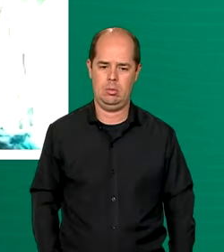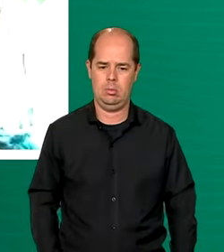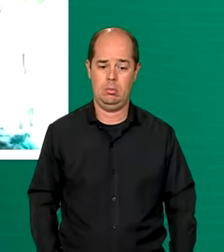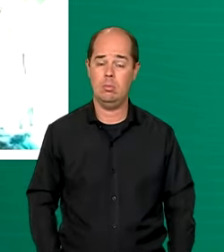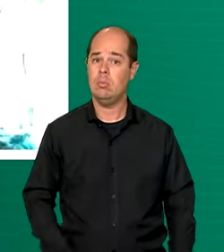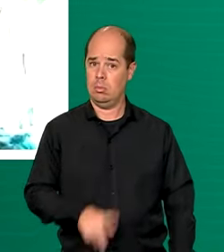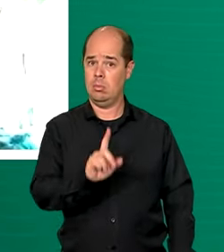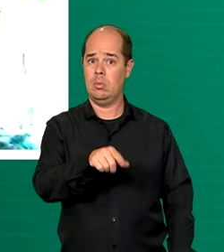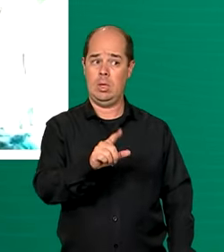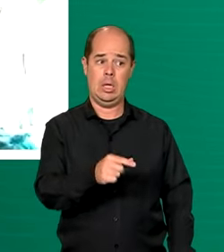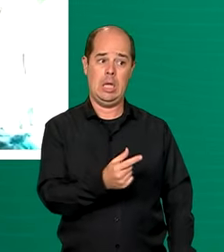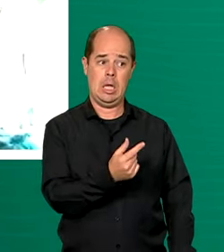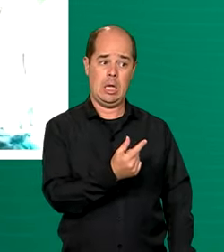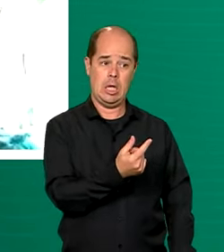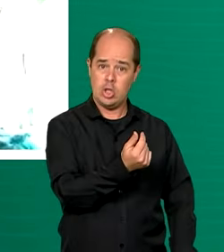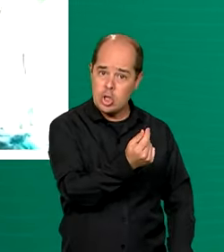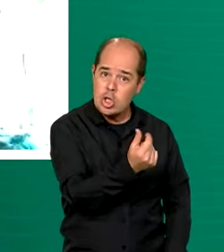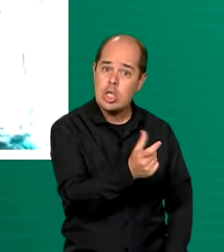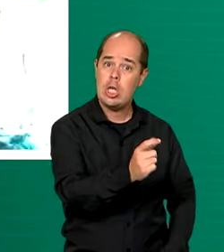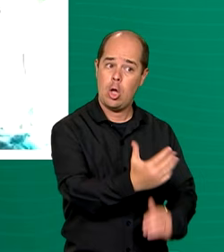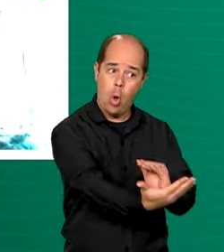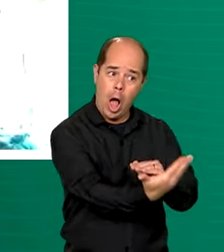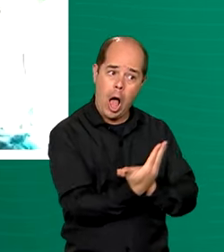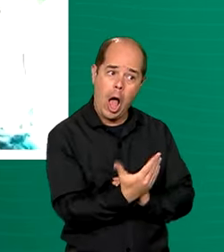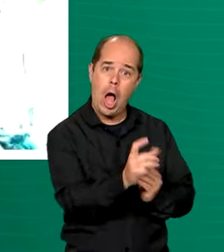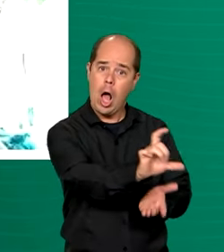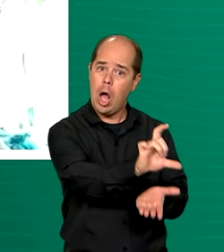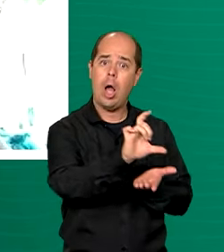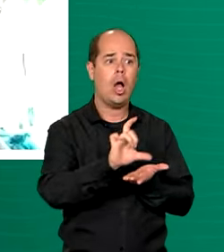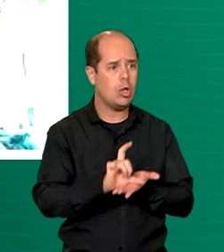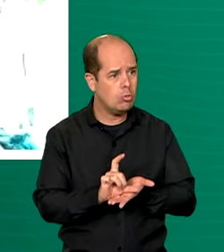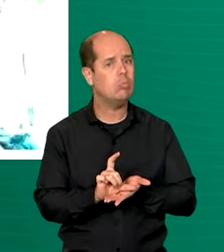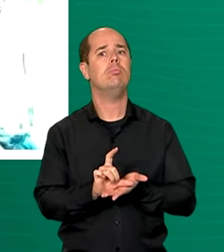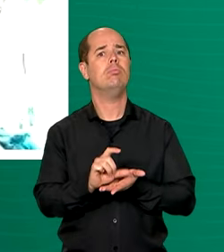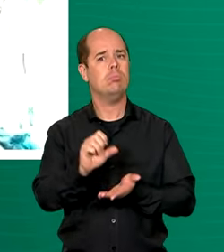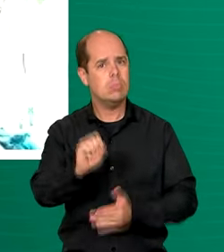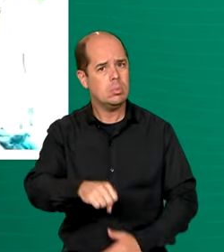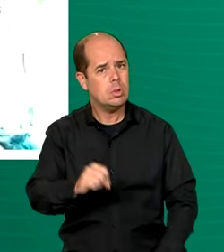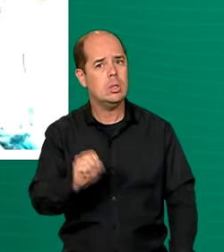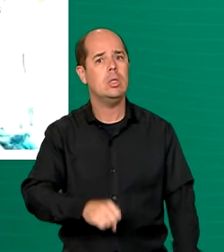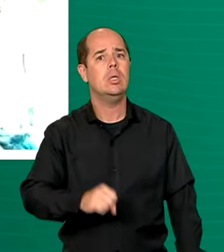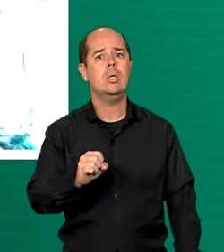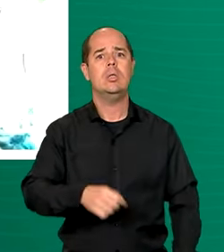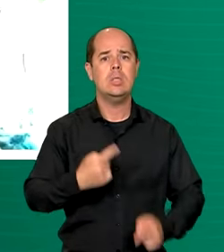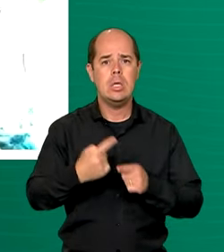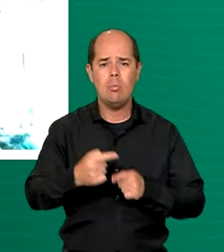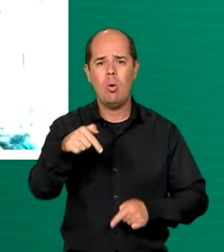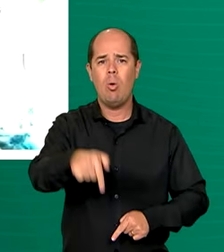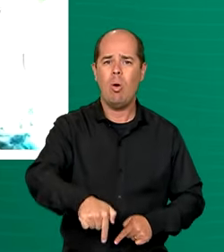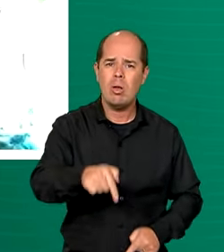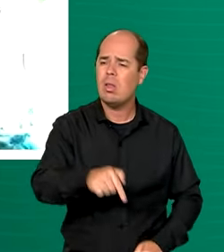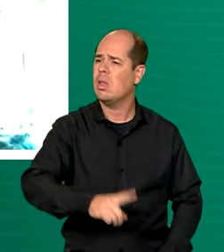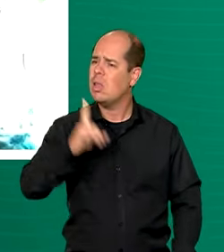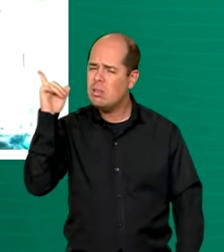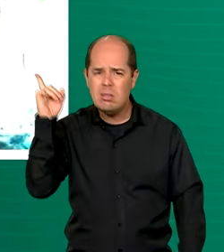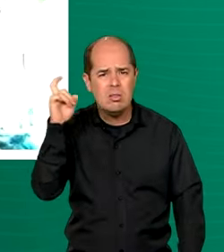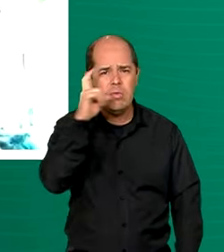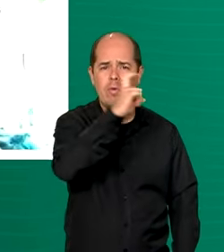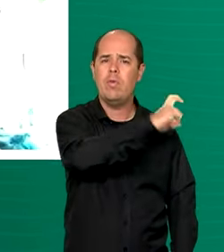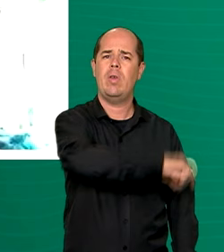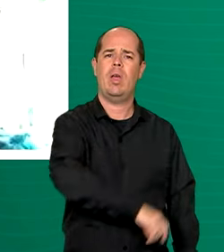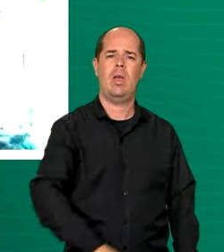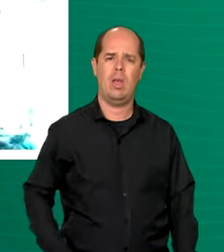ajudar bastante, né, esses nossos pescadores da nossa região, porque está numa situação aqui bem difícil, né,